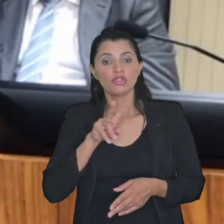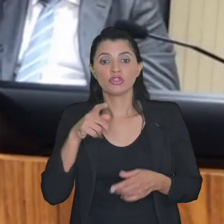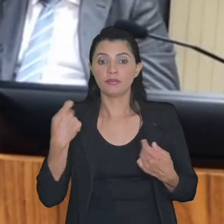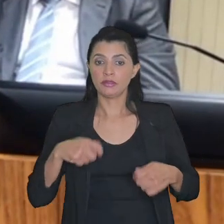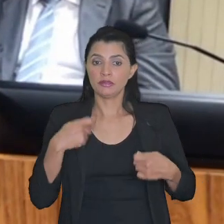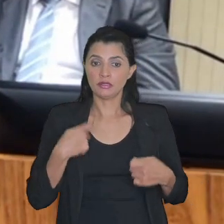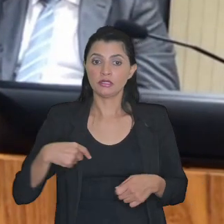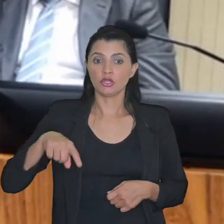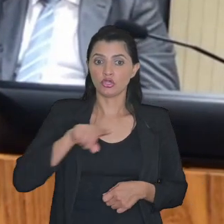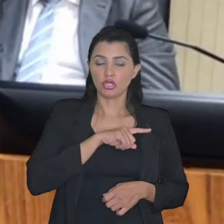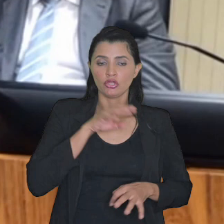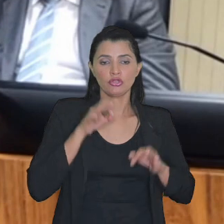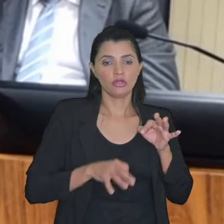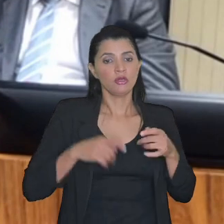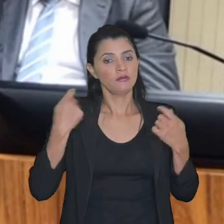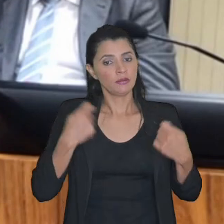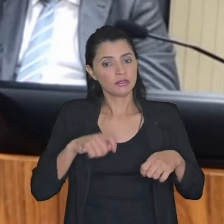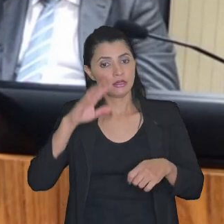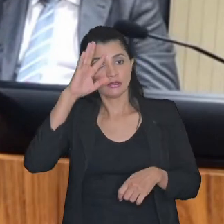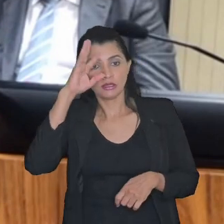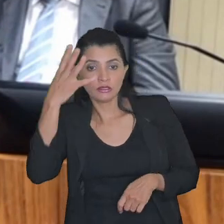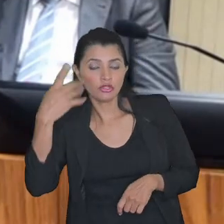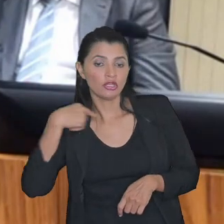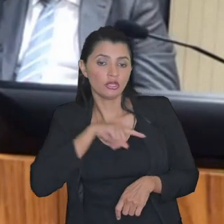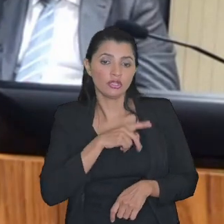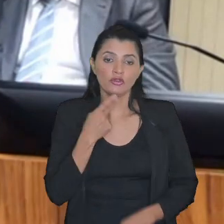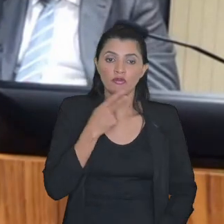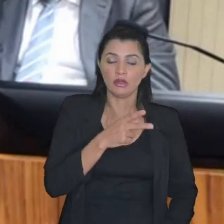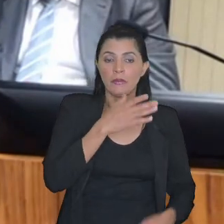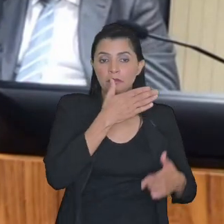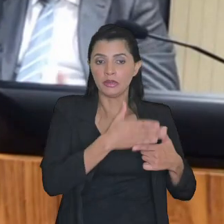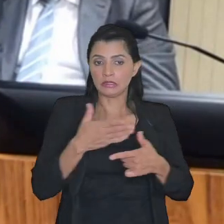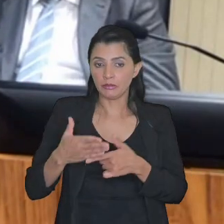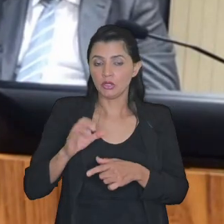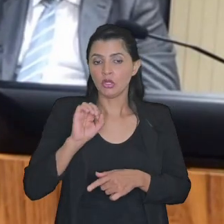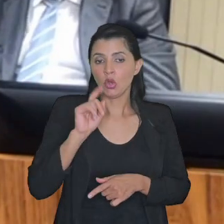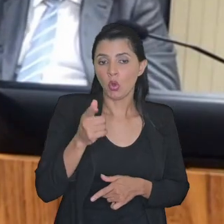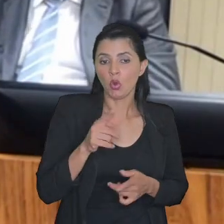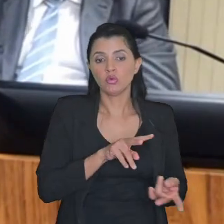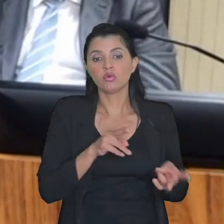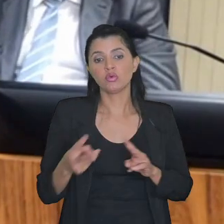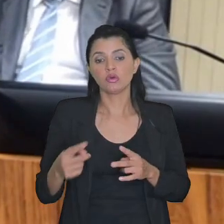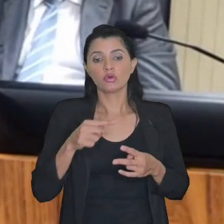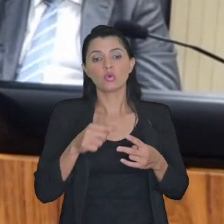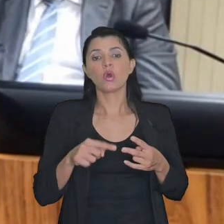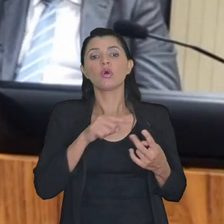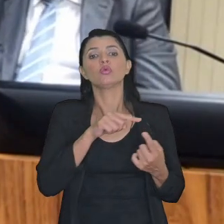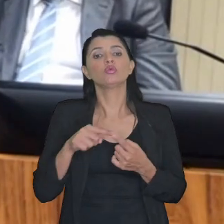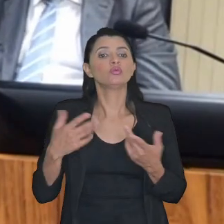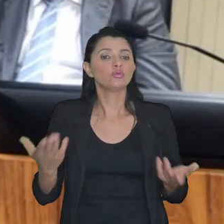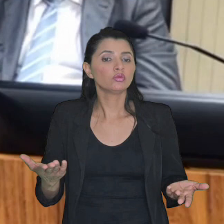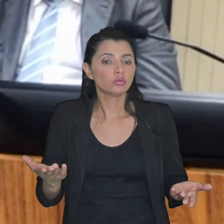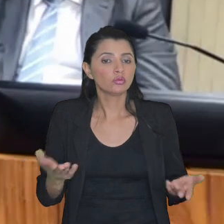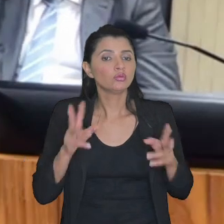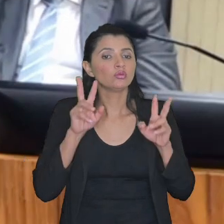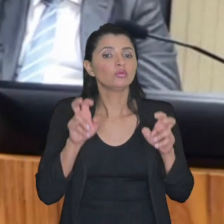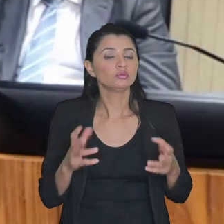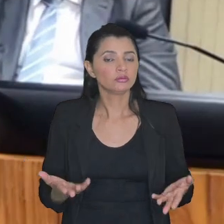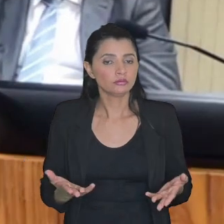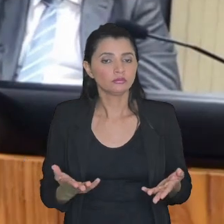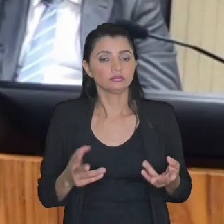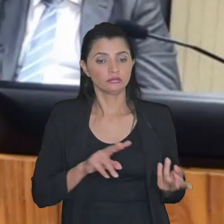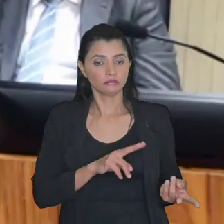precisar nós no judiciário vamos precisar decidir nós estamos falando de parcelamento ou nós estamos falando de transação a